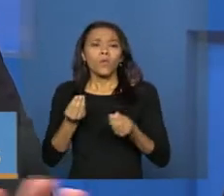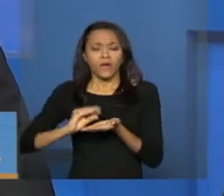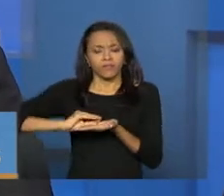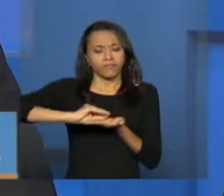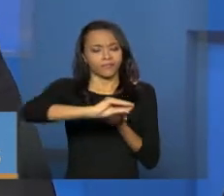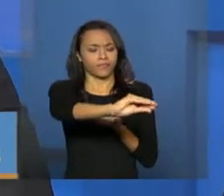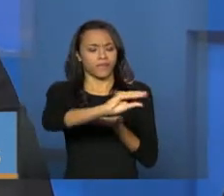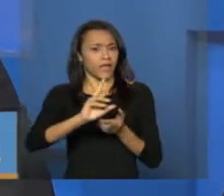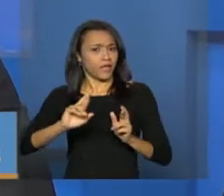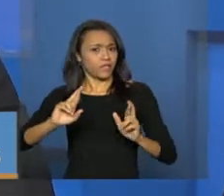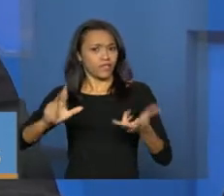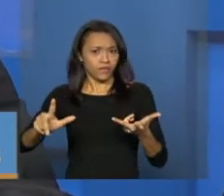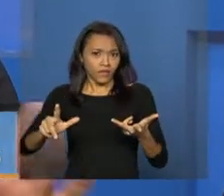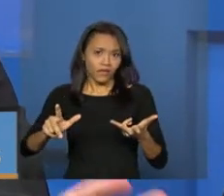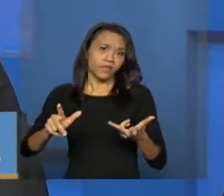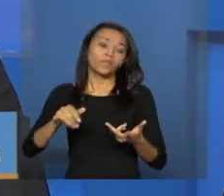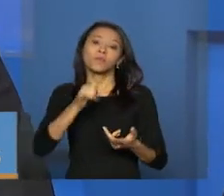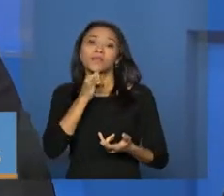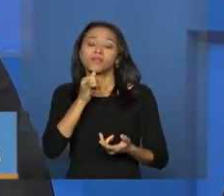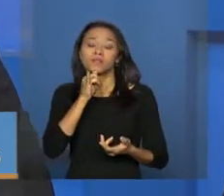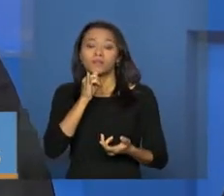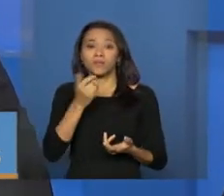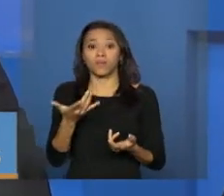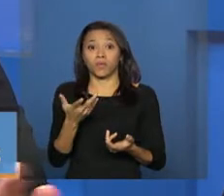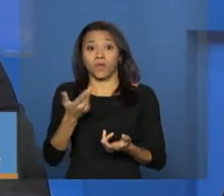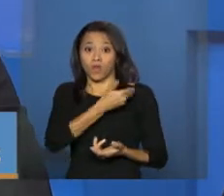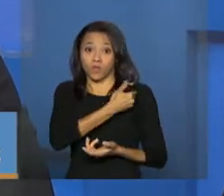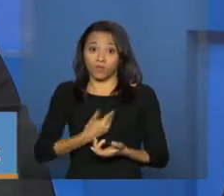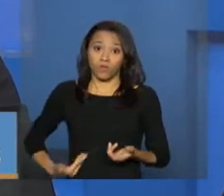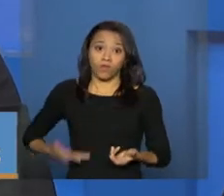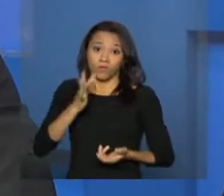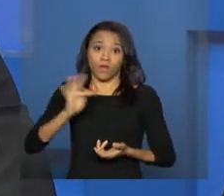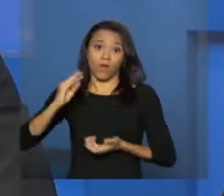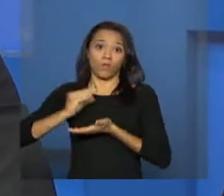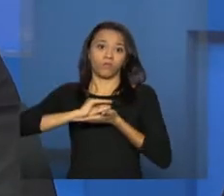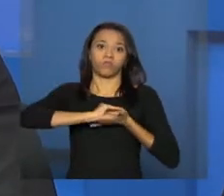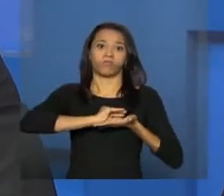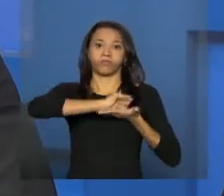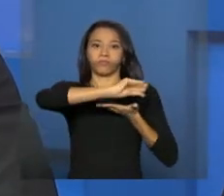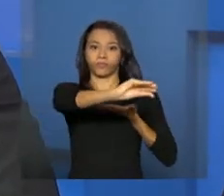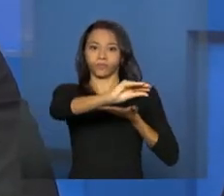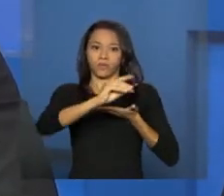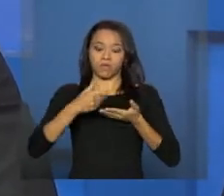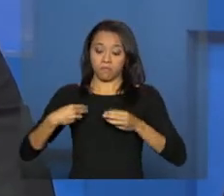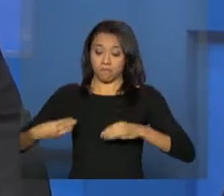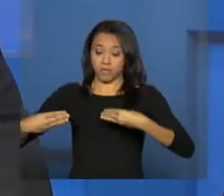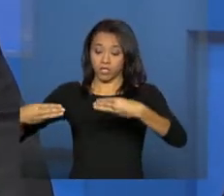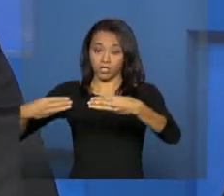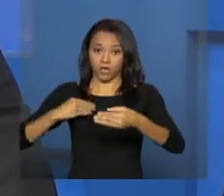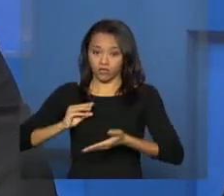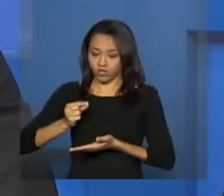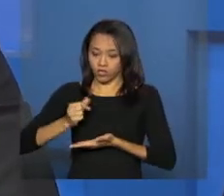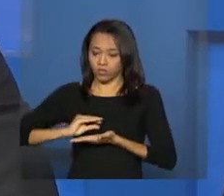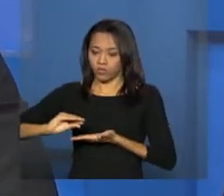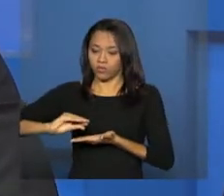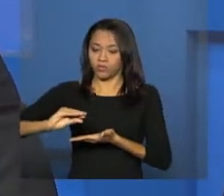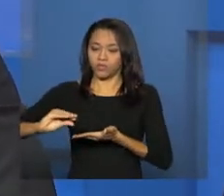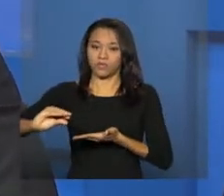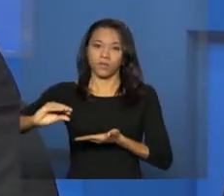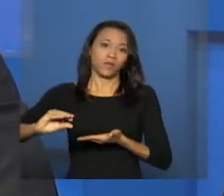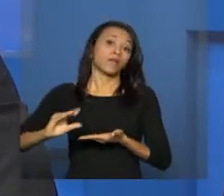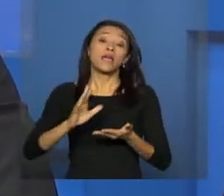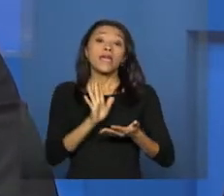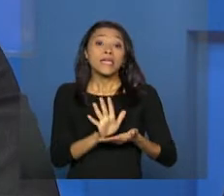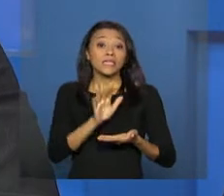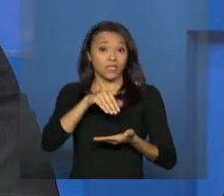totalmente diferentes das transferências voluntárias, como o modelo mais comum nos outros ministérios. A transferência fundo a fundo, ela se